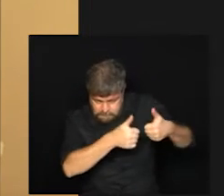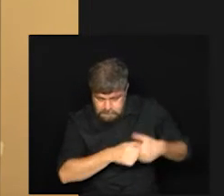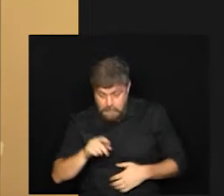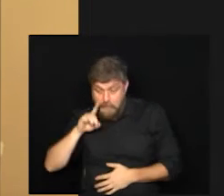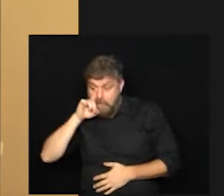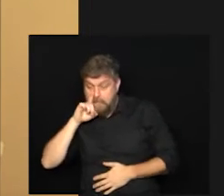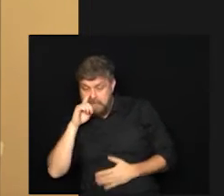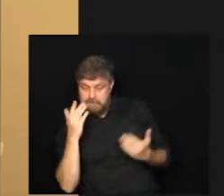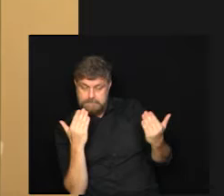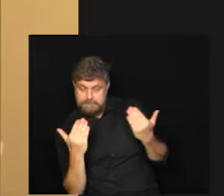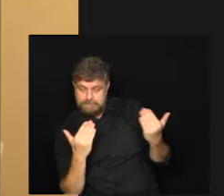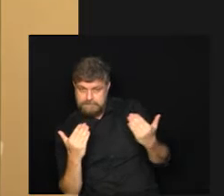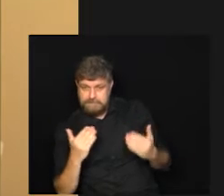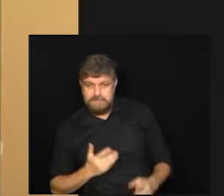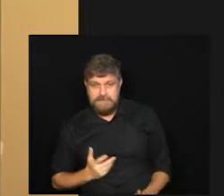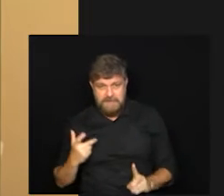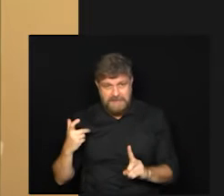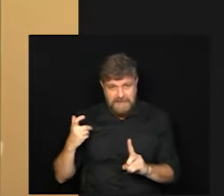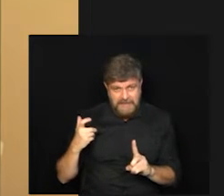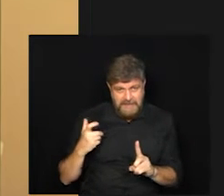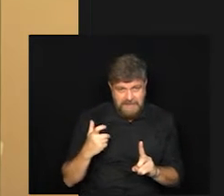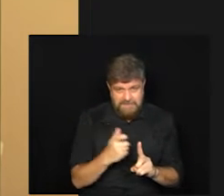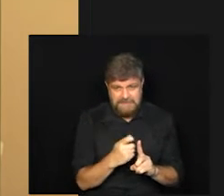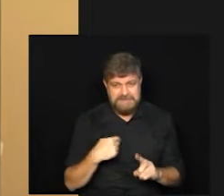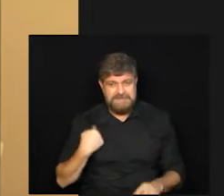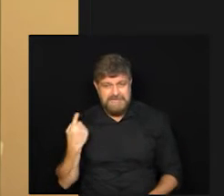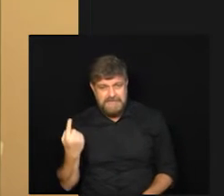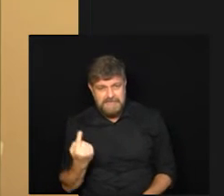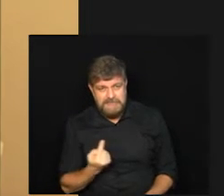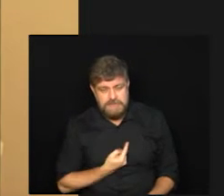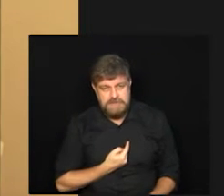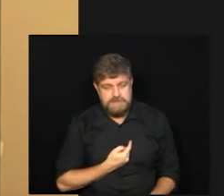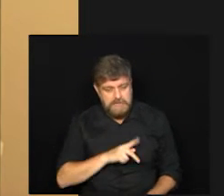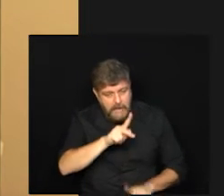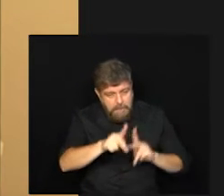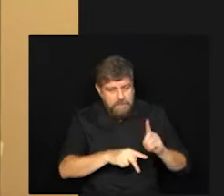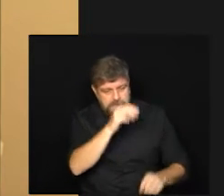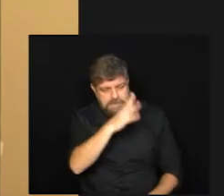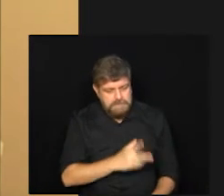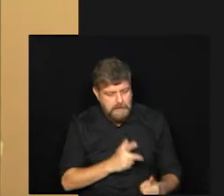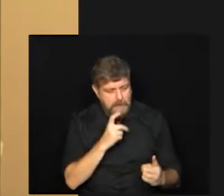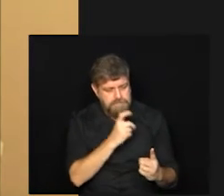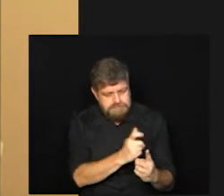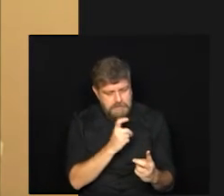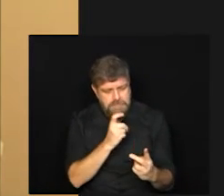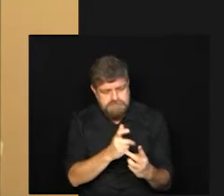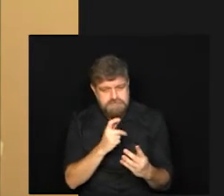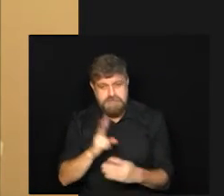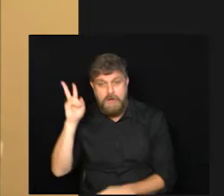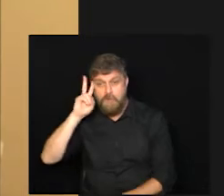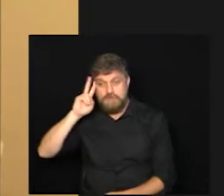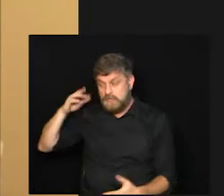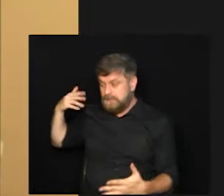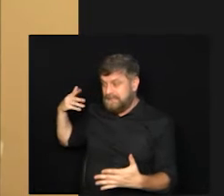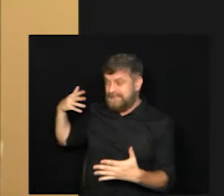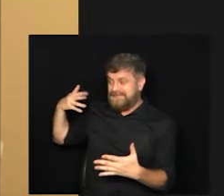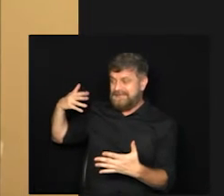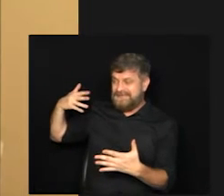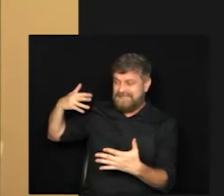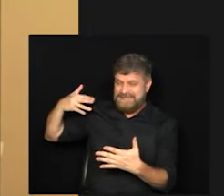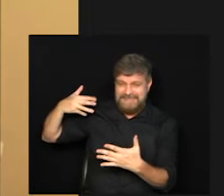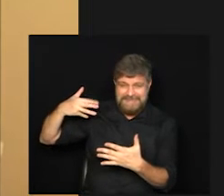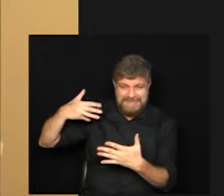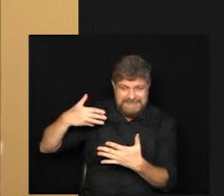vacinas inativadas essas que a gente está aplicando agora no momento então pelo histórico que a gente conhece das vacinas